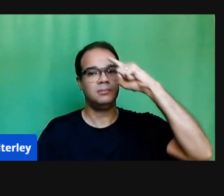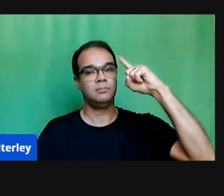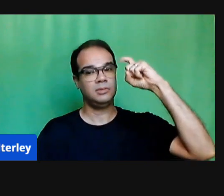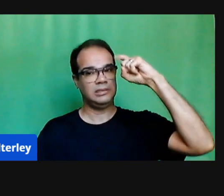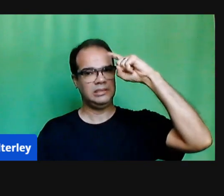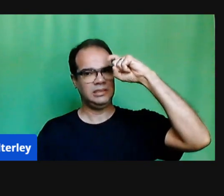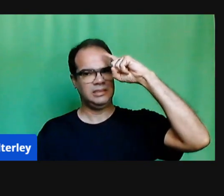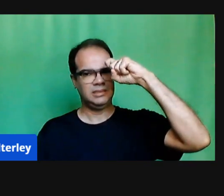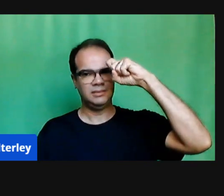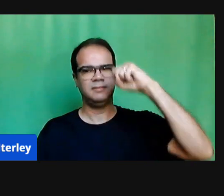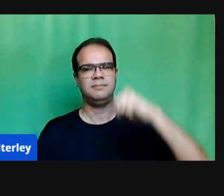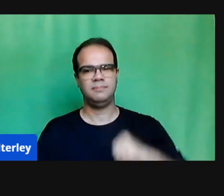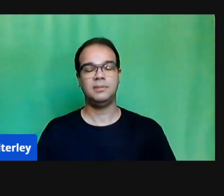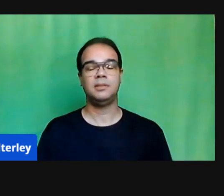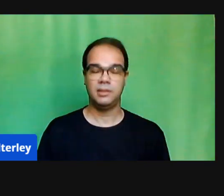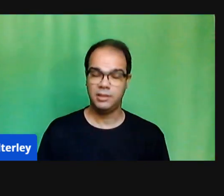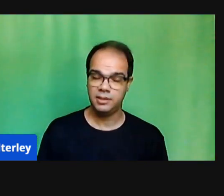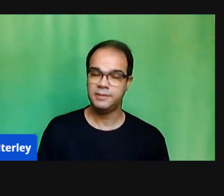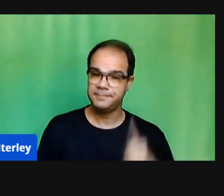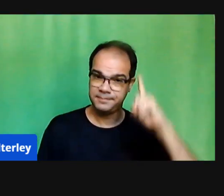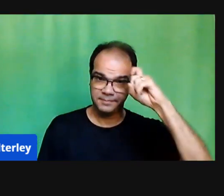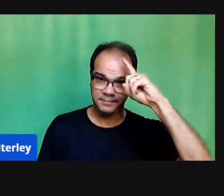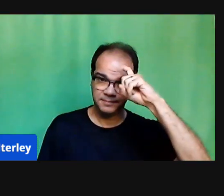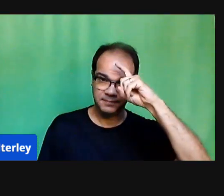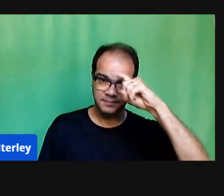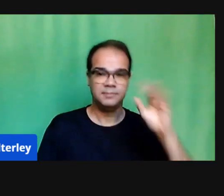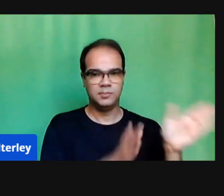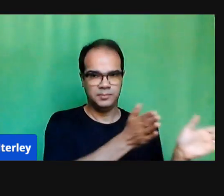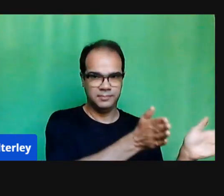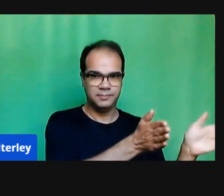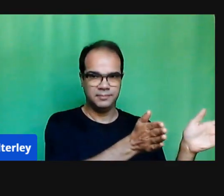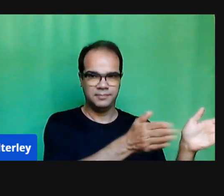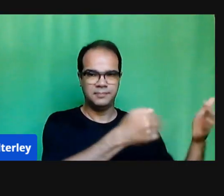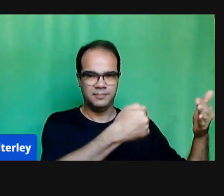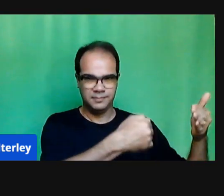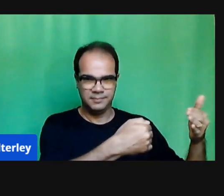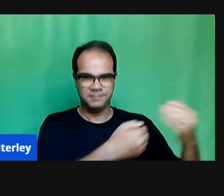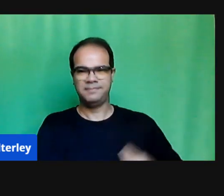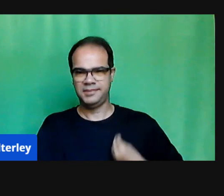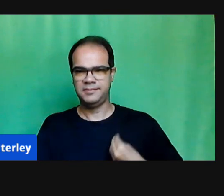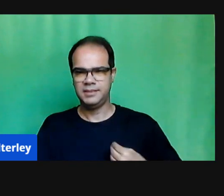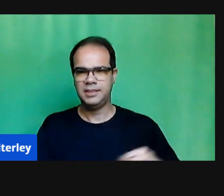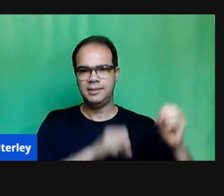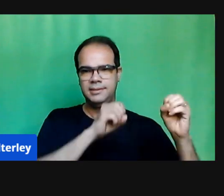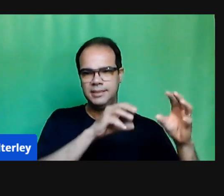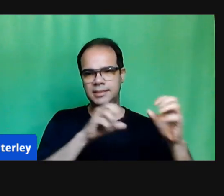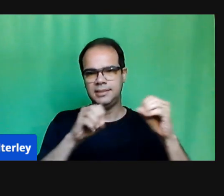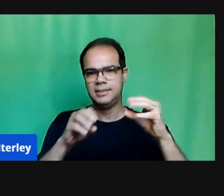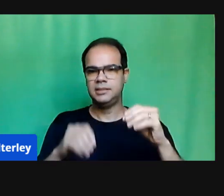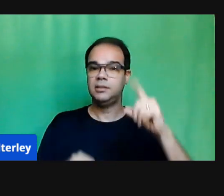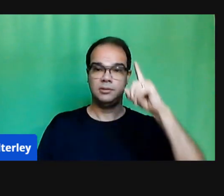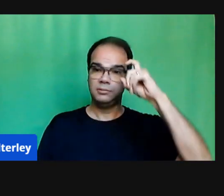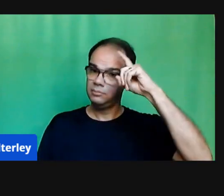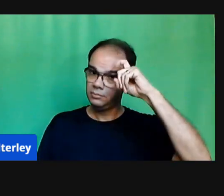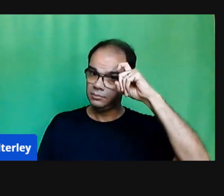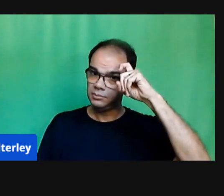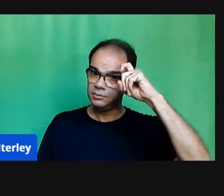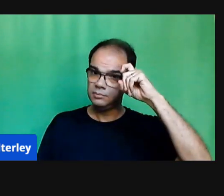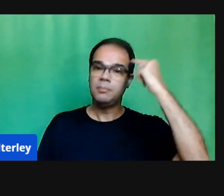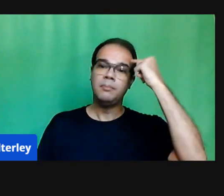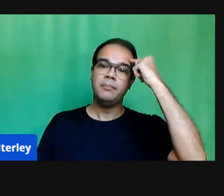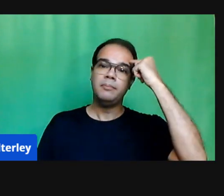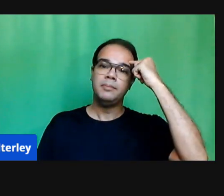aula e ele é desafiador remoto, remotamente. Todo o processo ele